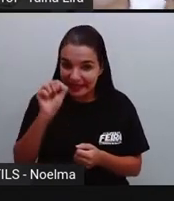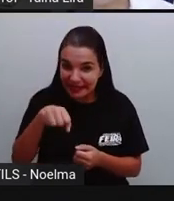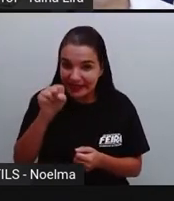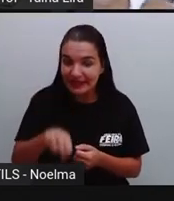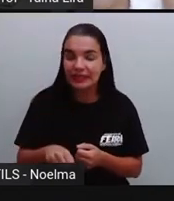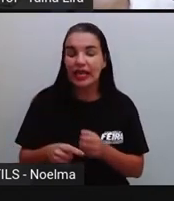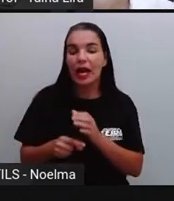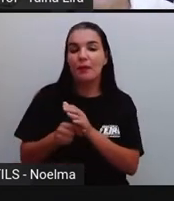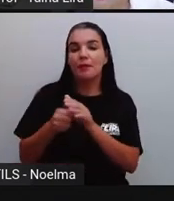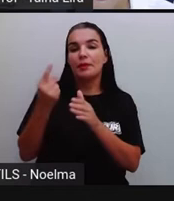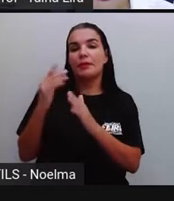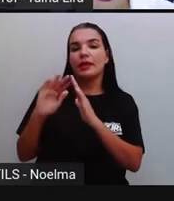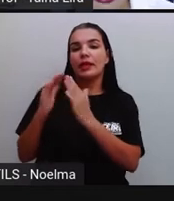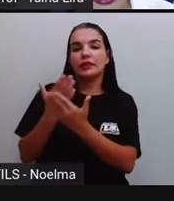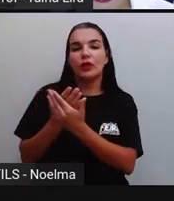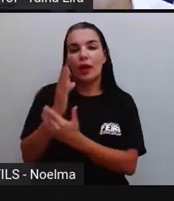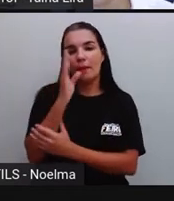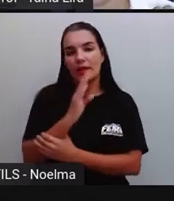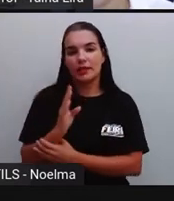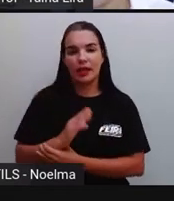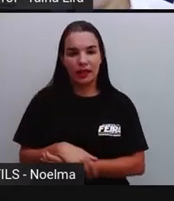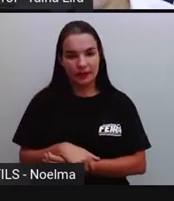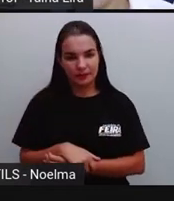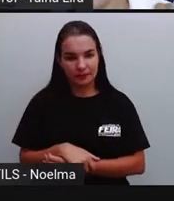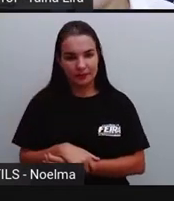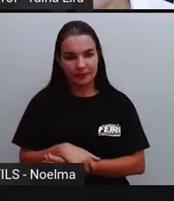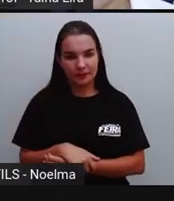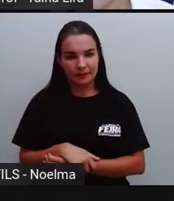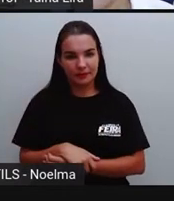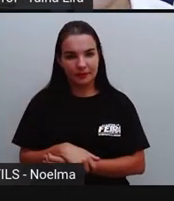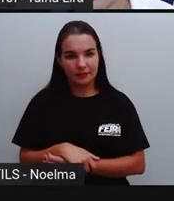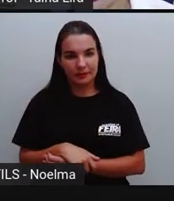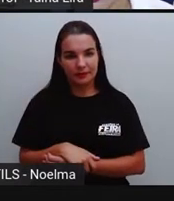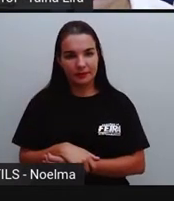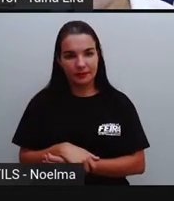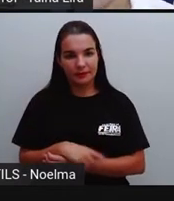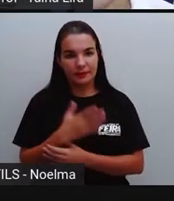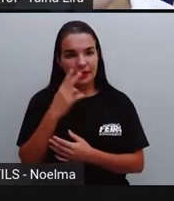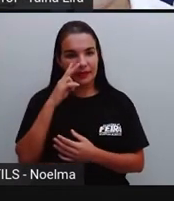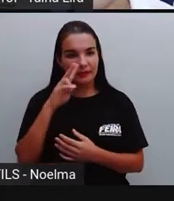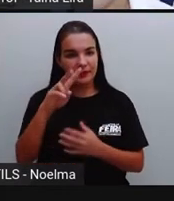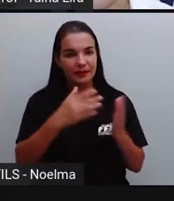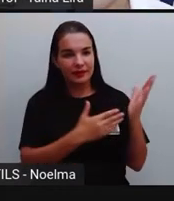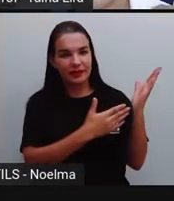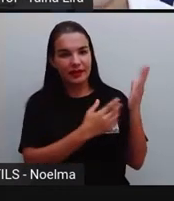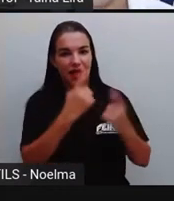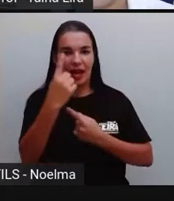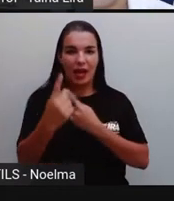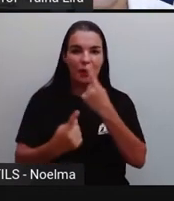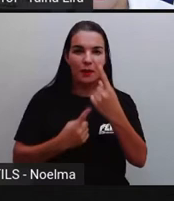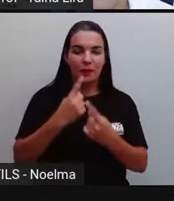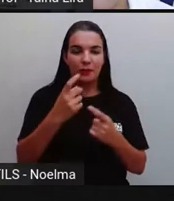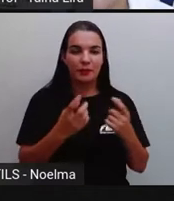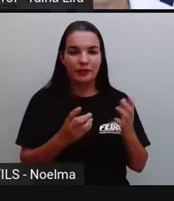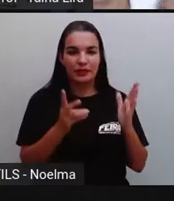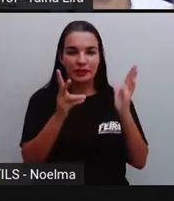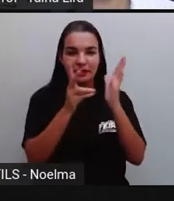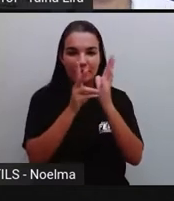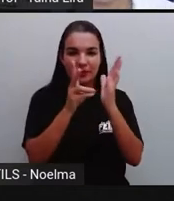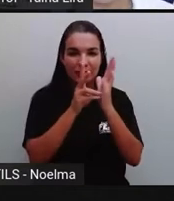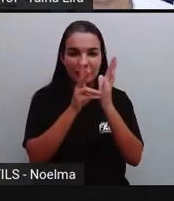considerada a primeira escola brasileira, tá bom? A pró trouxe, ó, algumas imagens aí dos jesuítas